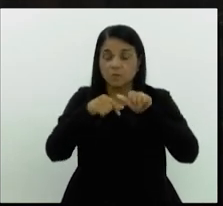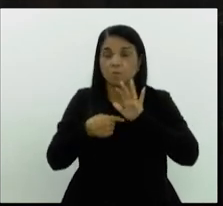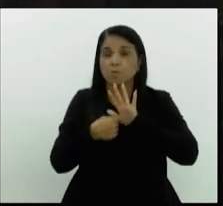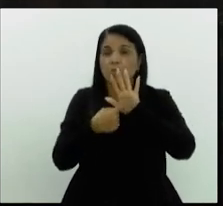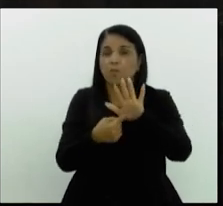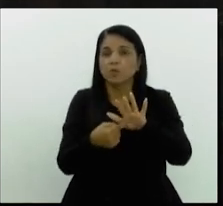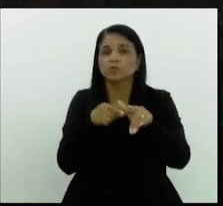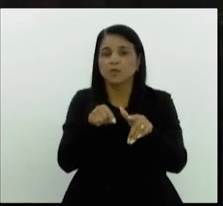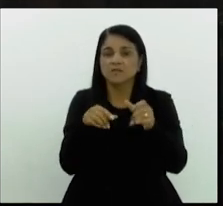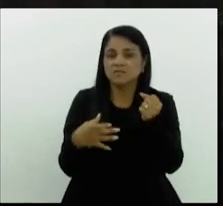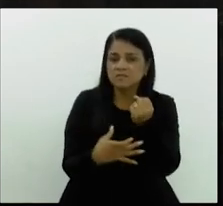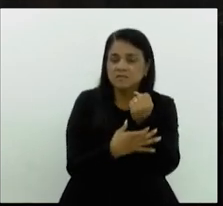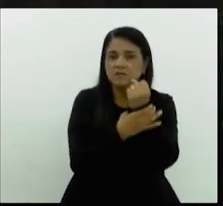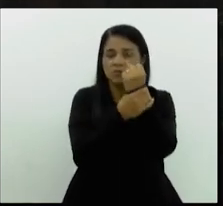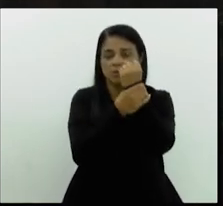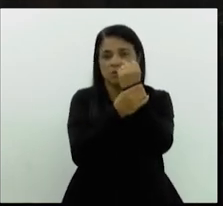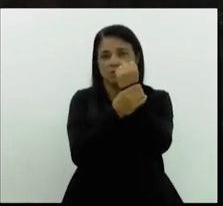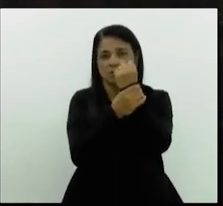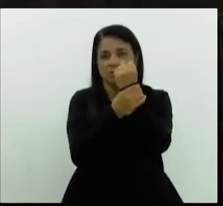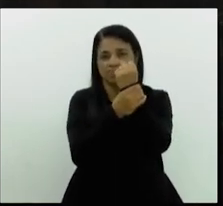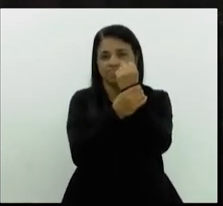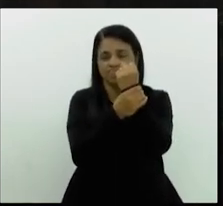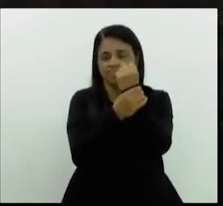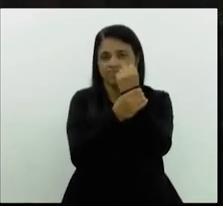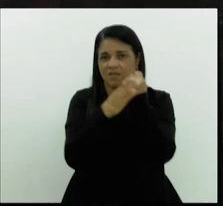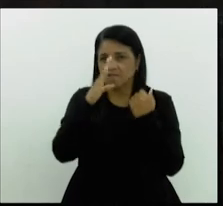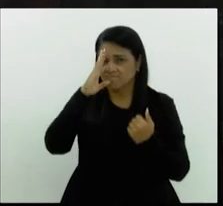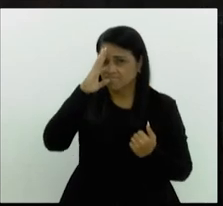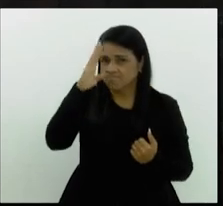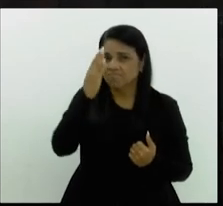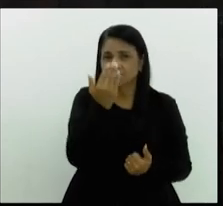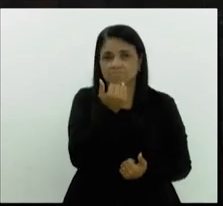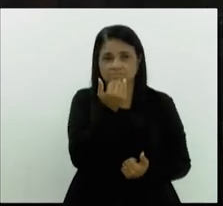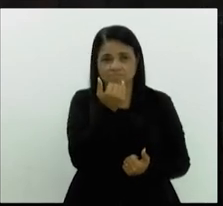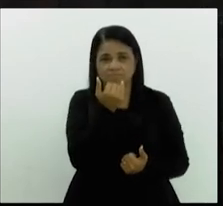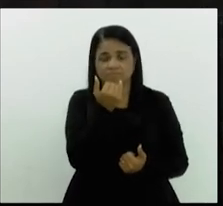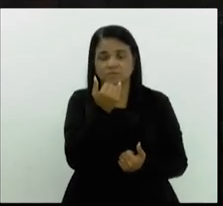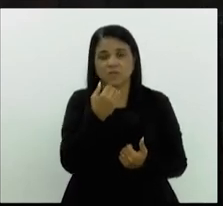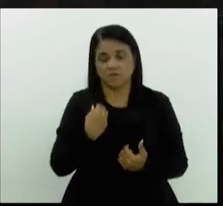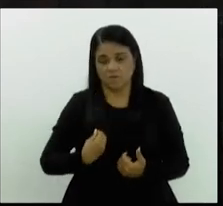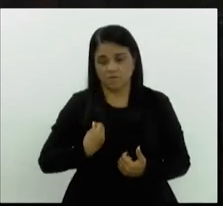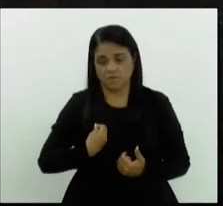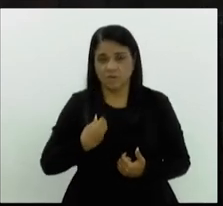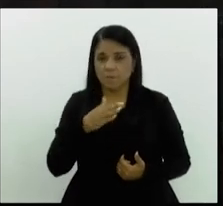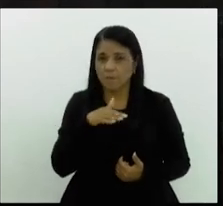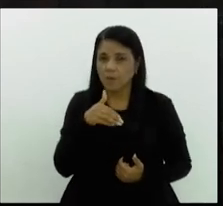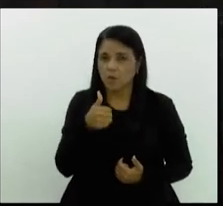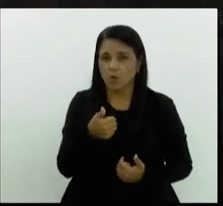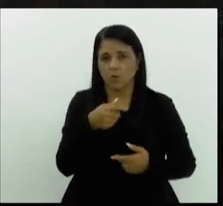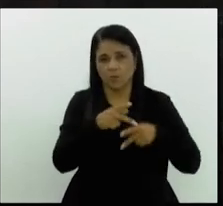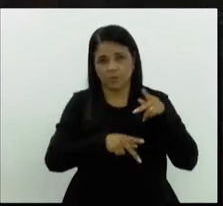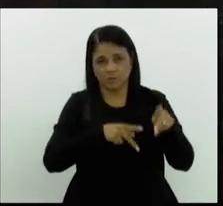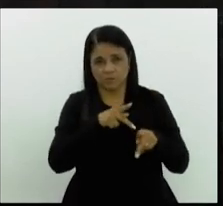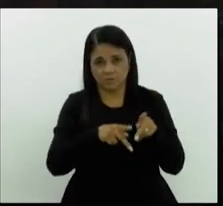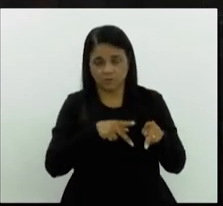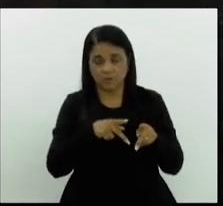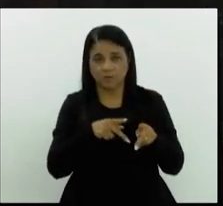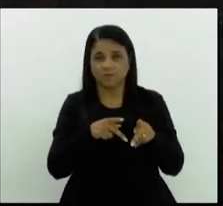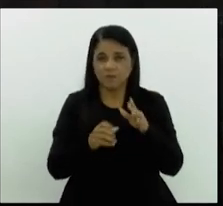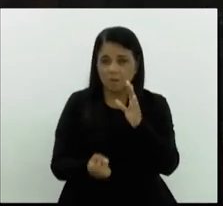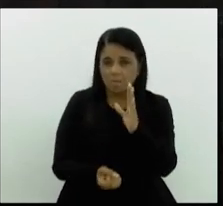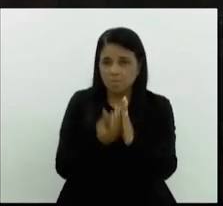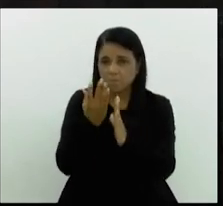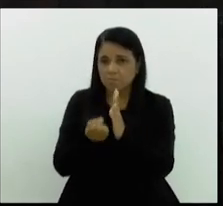segurança e soberania alimentar, que melhore as condições de vida do nosso povo, que produza